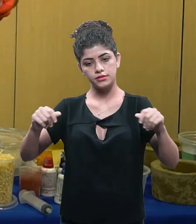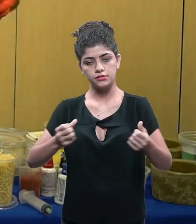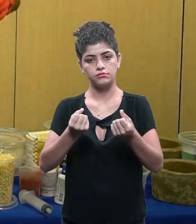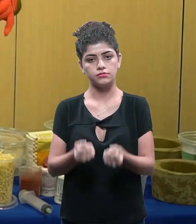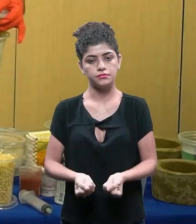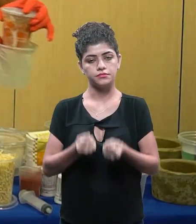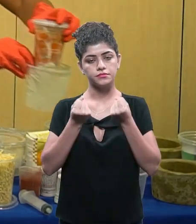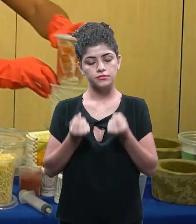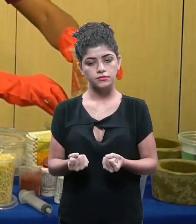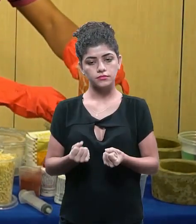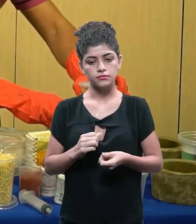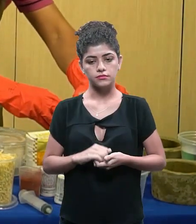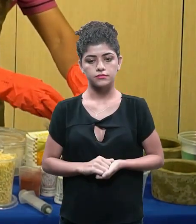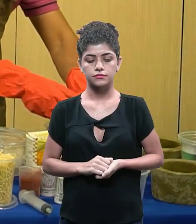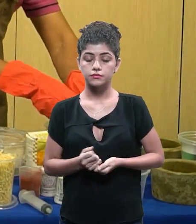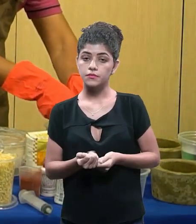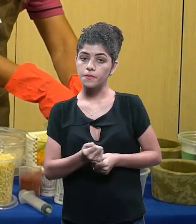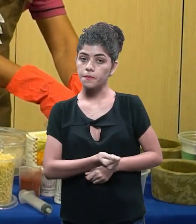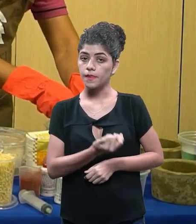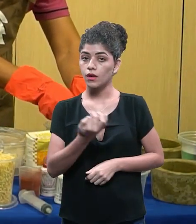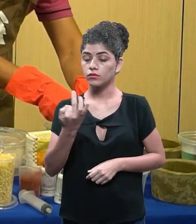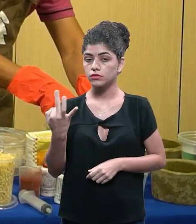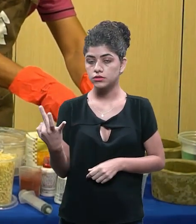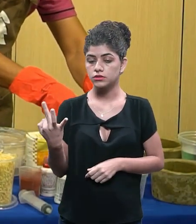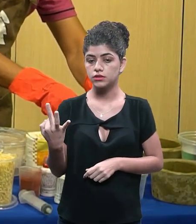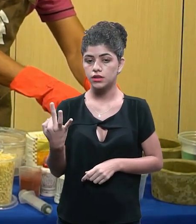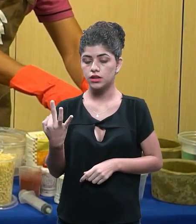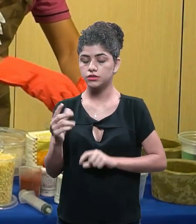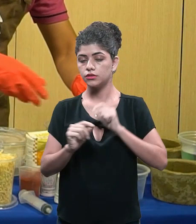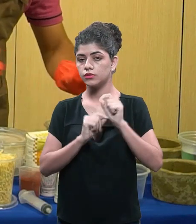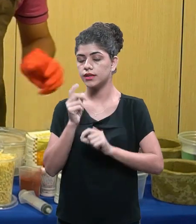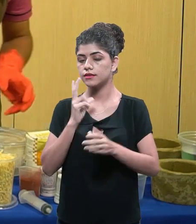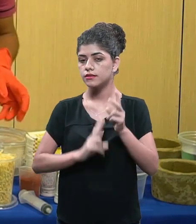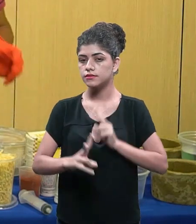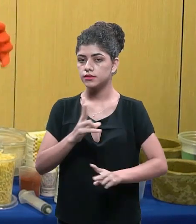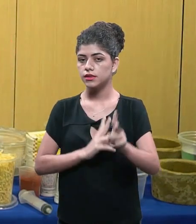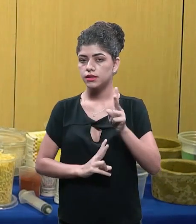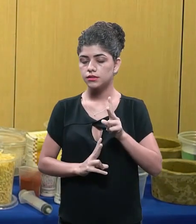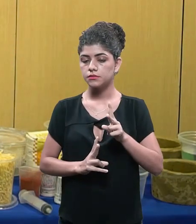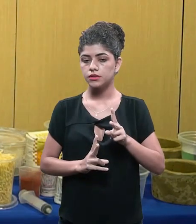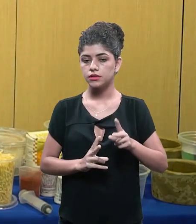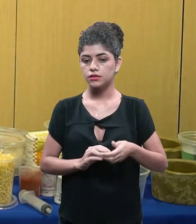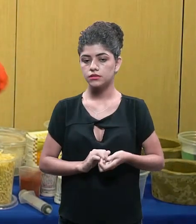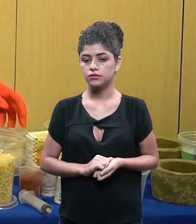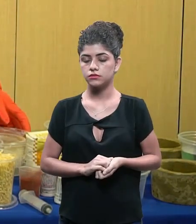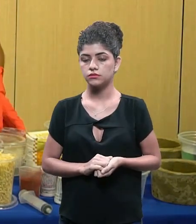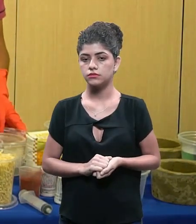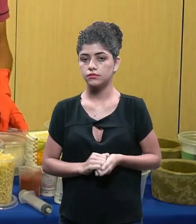ele tá com areia pra ele poder ser pesado dentro a quantidade pessoal de forma o ideal é você tenha sempre